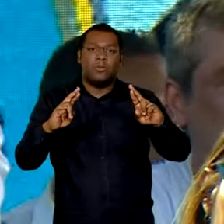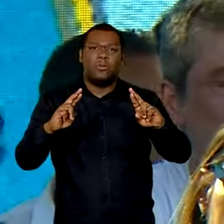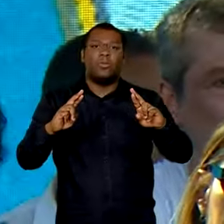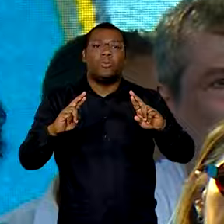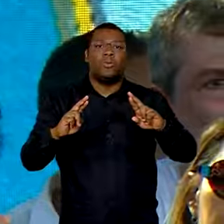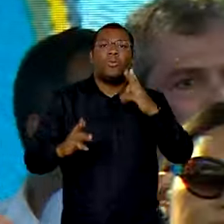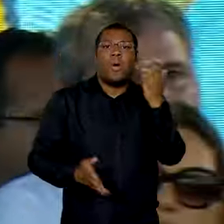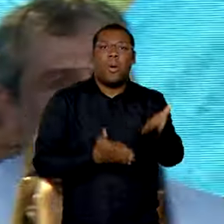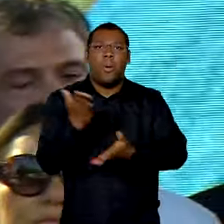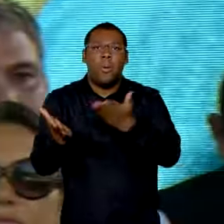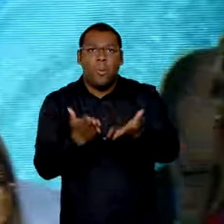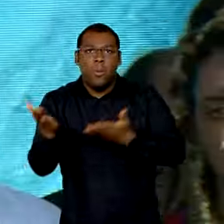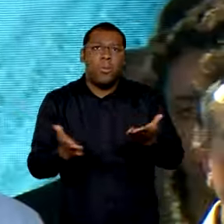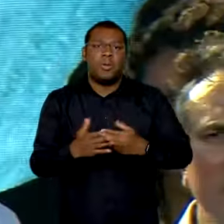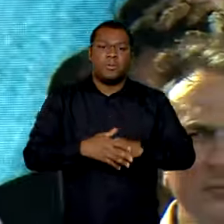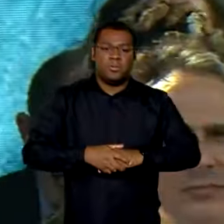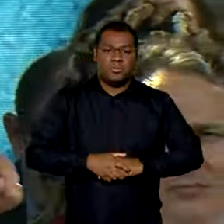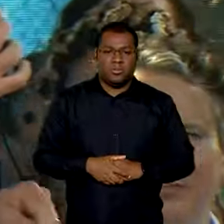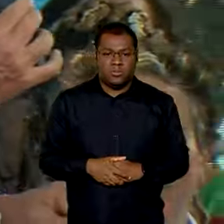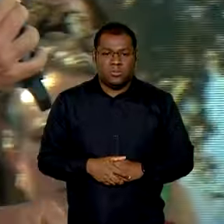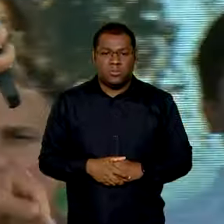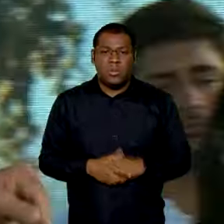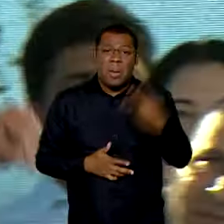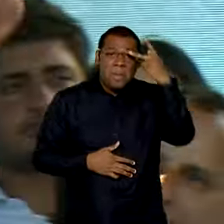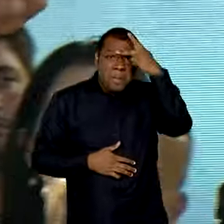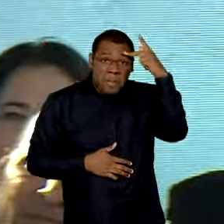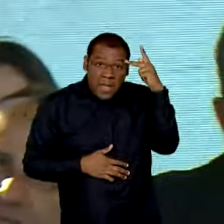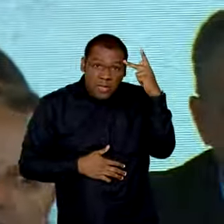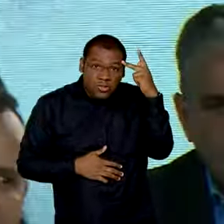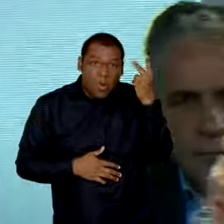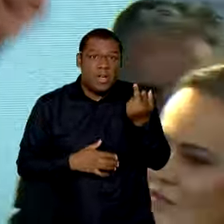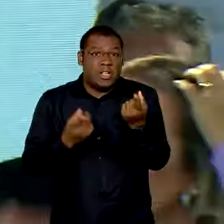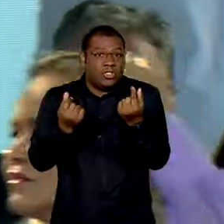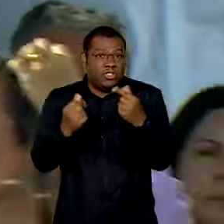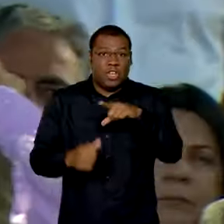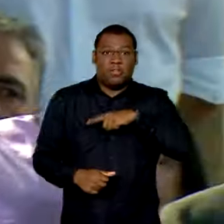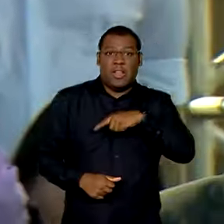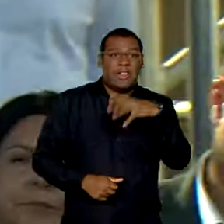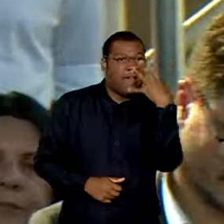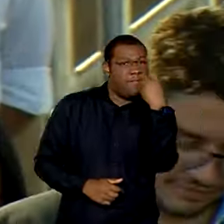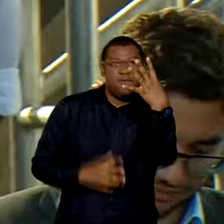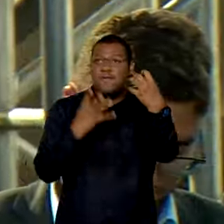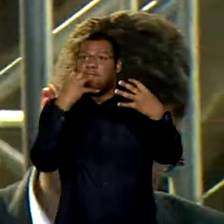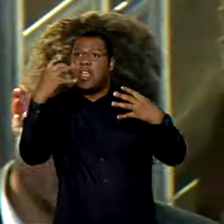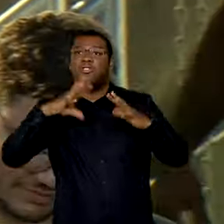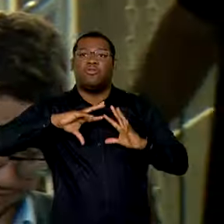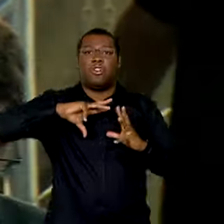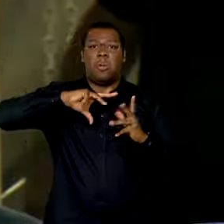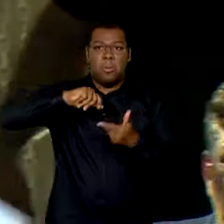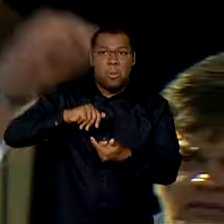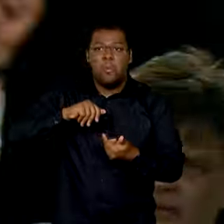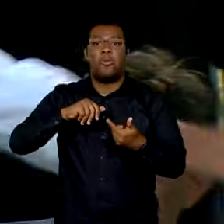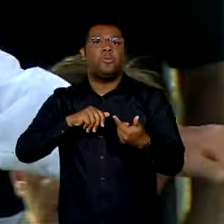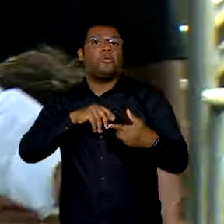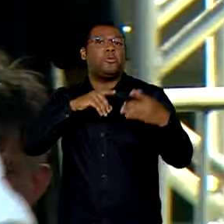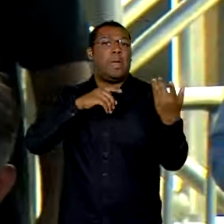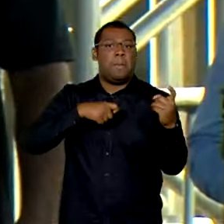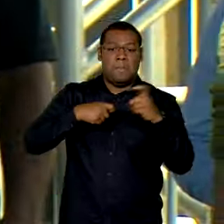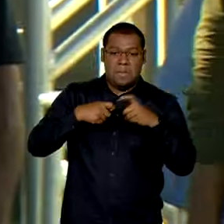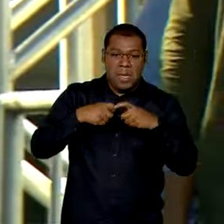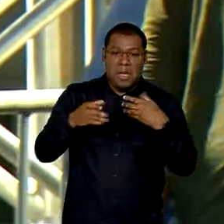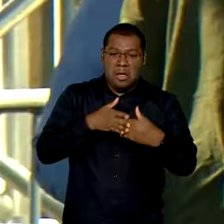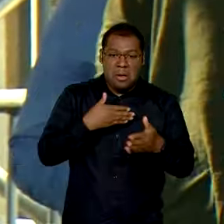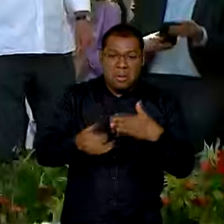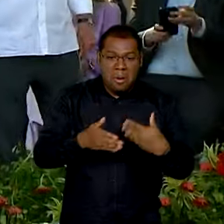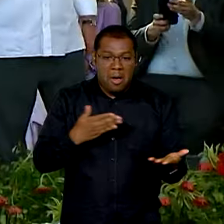porque não é possível que quem tem dinheiro pode em qualquer lugar do mundo se tratar. E quem é pobre morre,